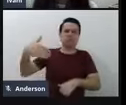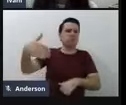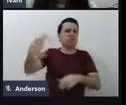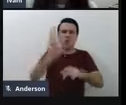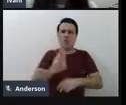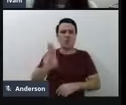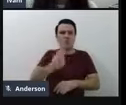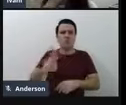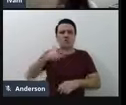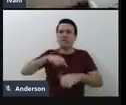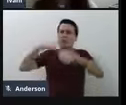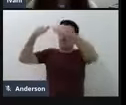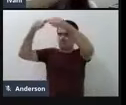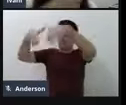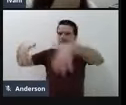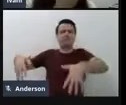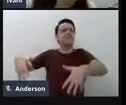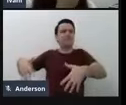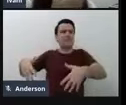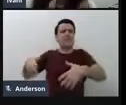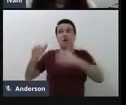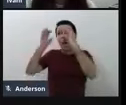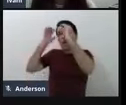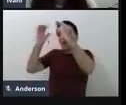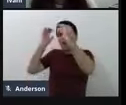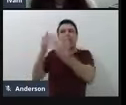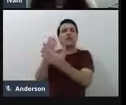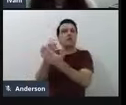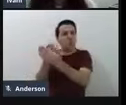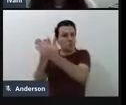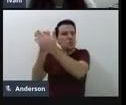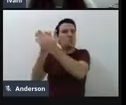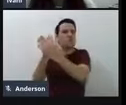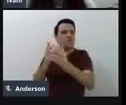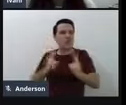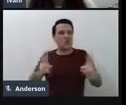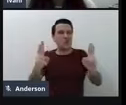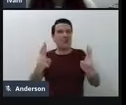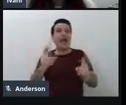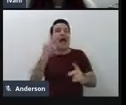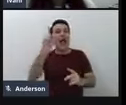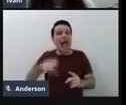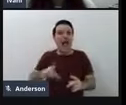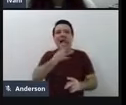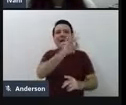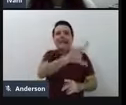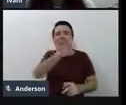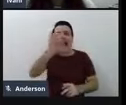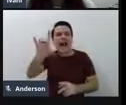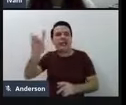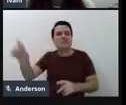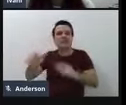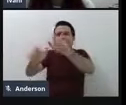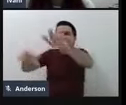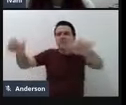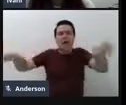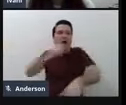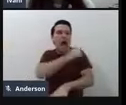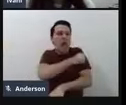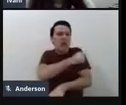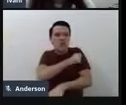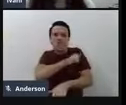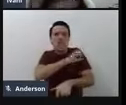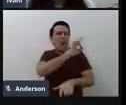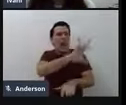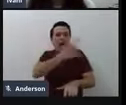num banner, e a gente vai, né, vai estudando, é um estudo de caso permanente, né, cada aluno é único, não existe